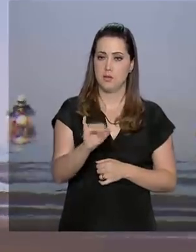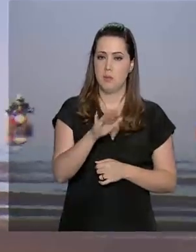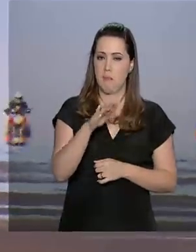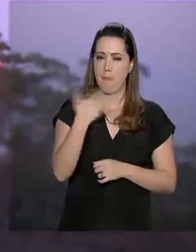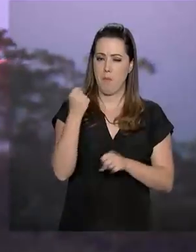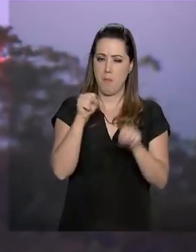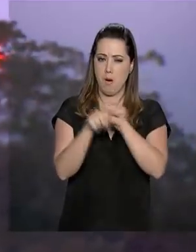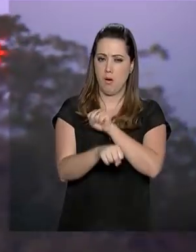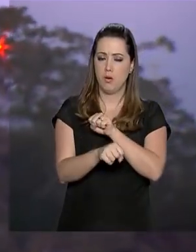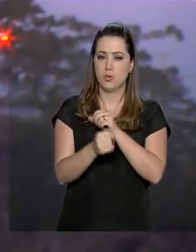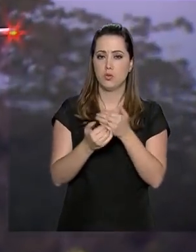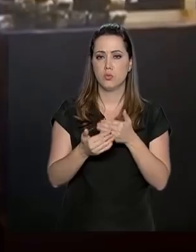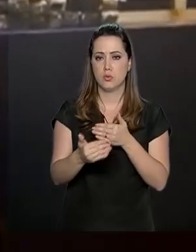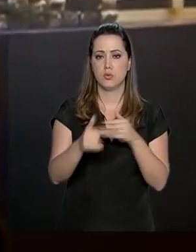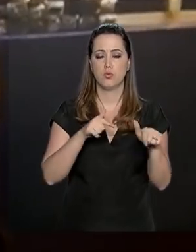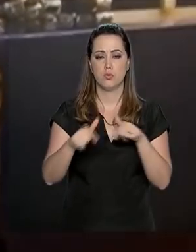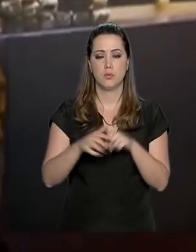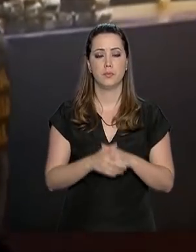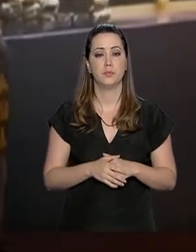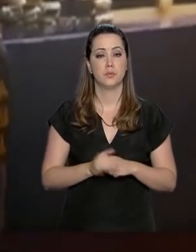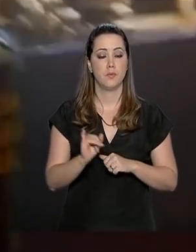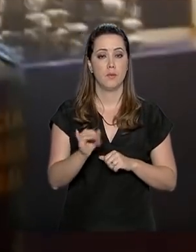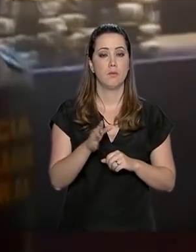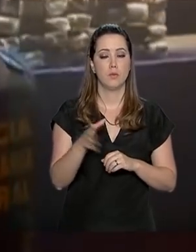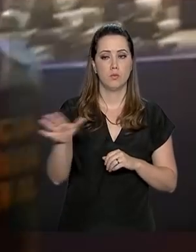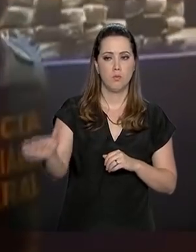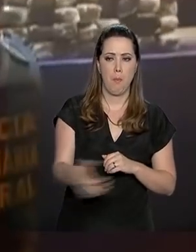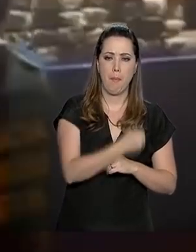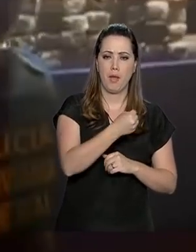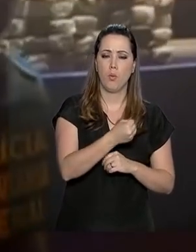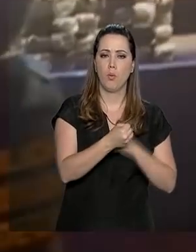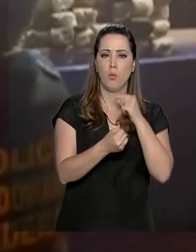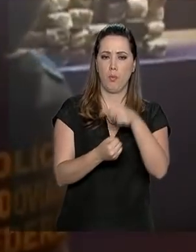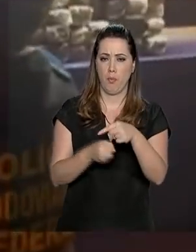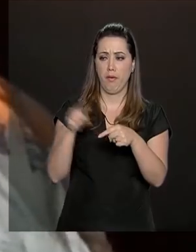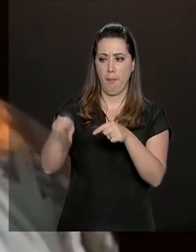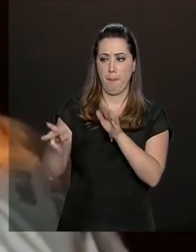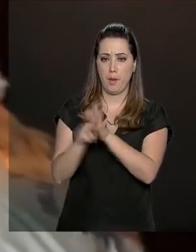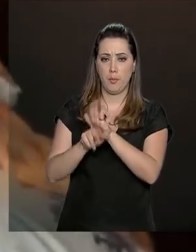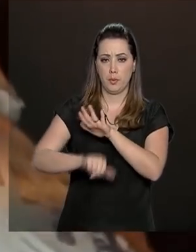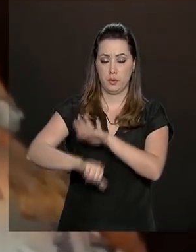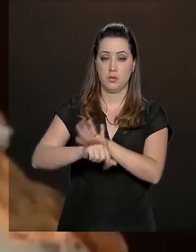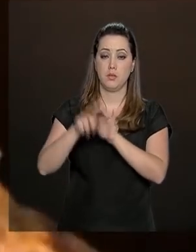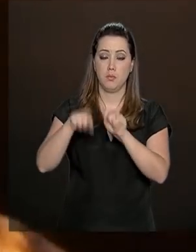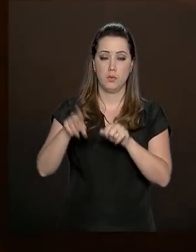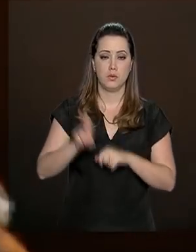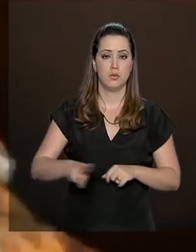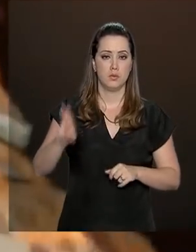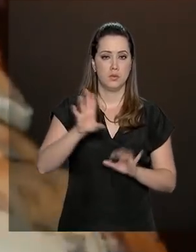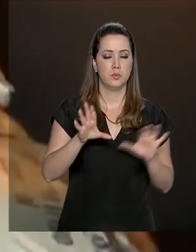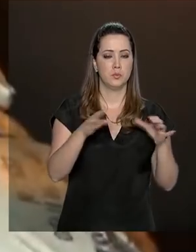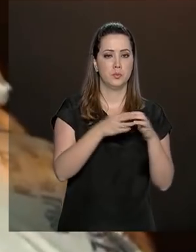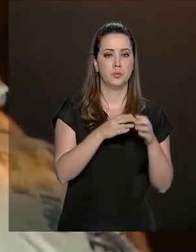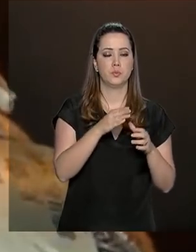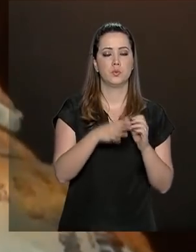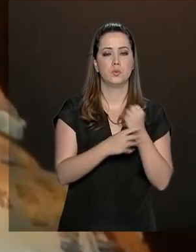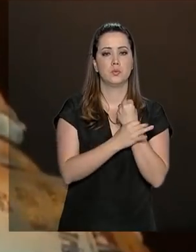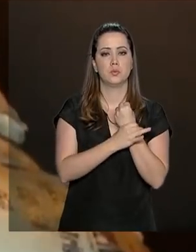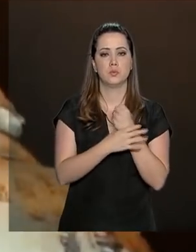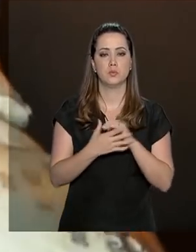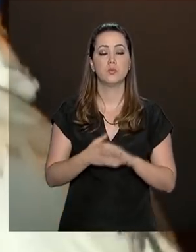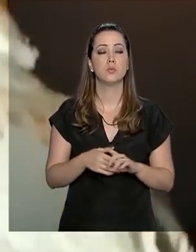morte durante a atividade, que o que for confiscado como produto de crime poderá ser usado por órgãos de segurança